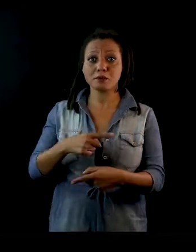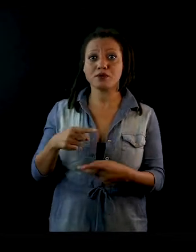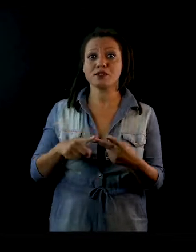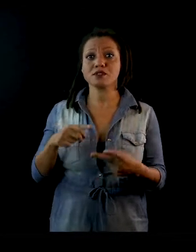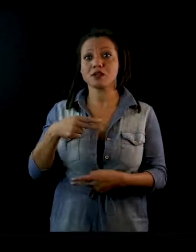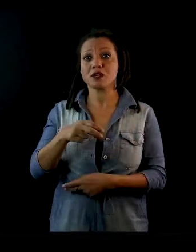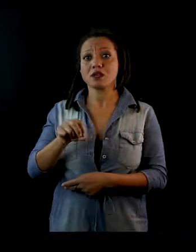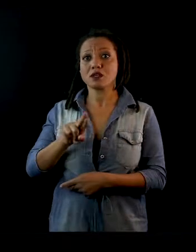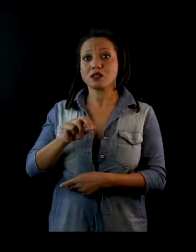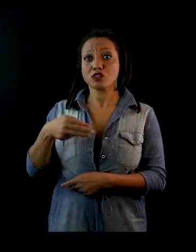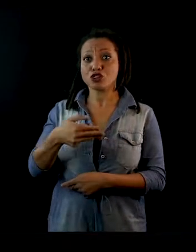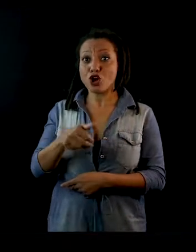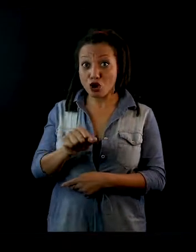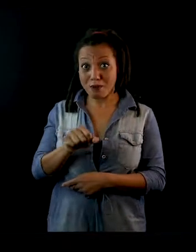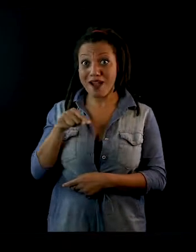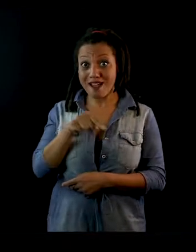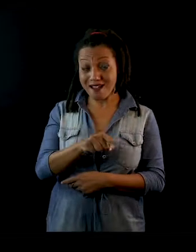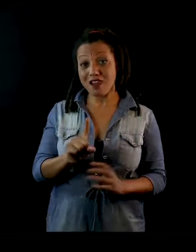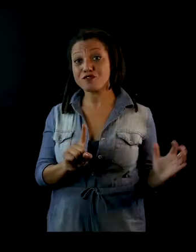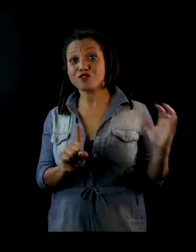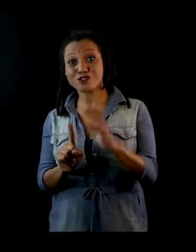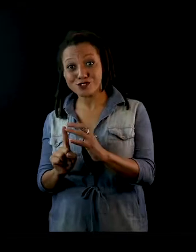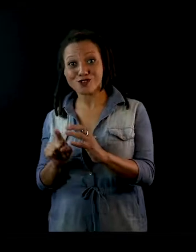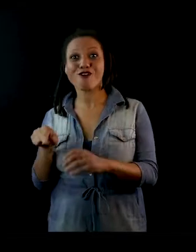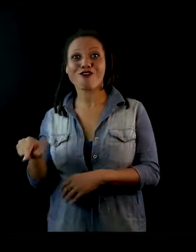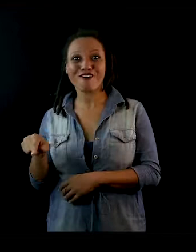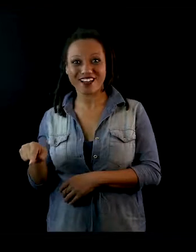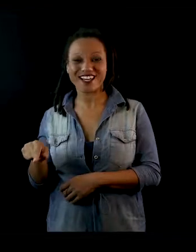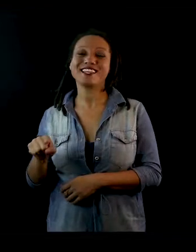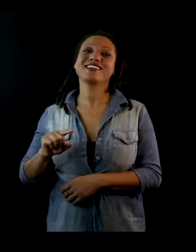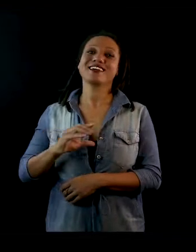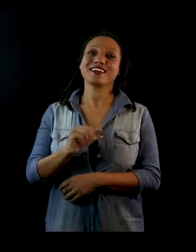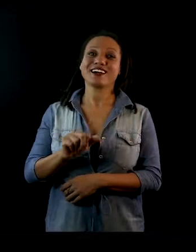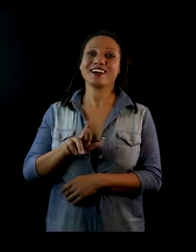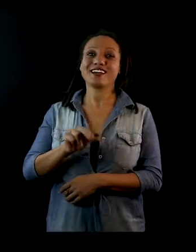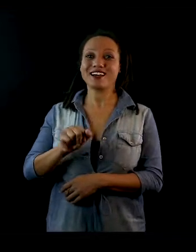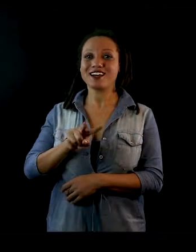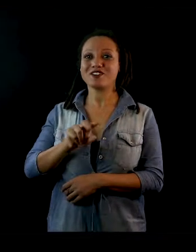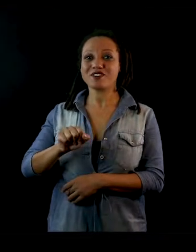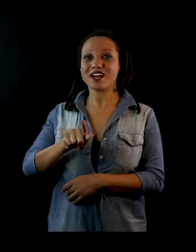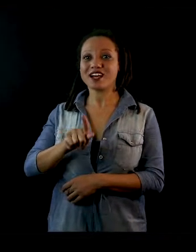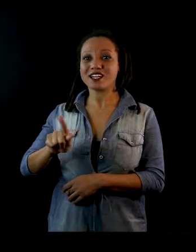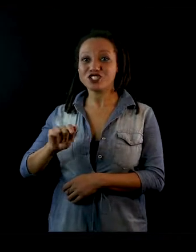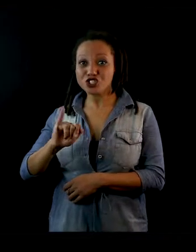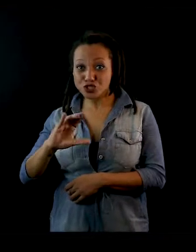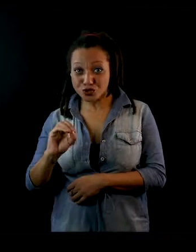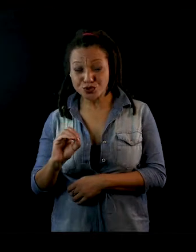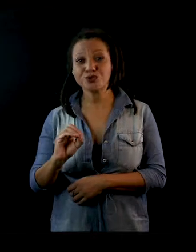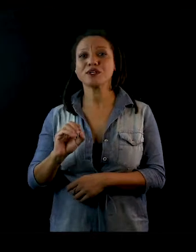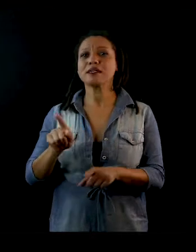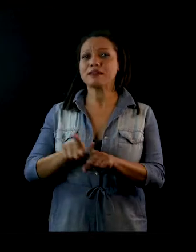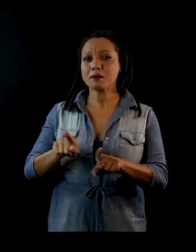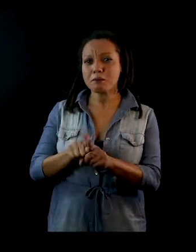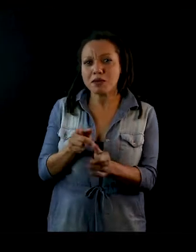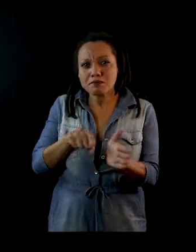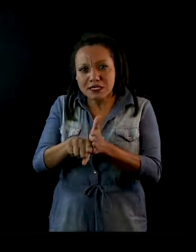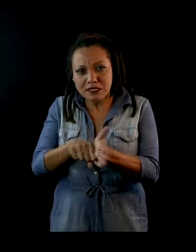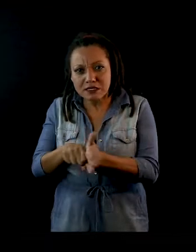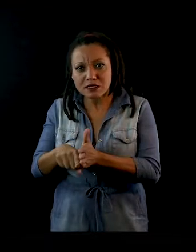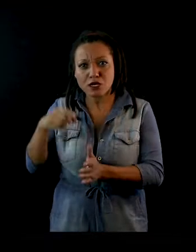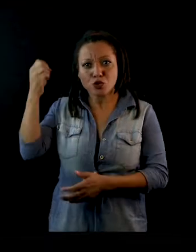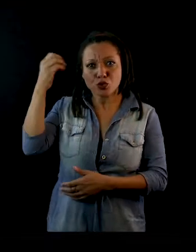também foi de onde ele pescou muito o trabalho dele, para Caravaggio. Eu fui estudando essa parte de iluminação, luz e sombra,